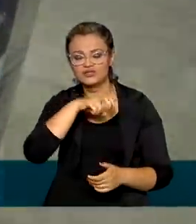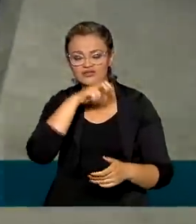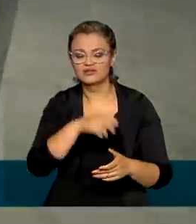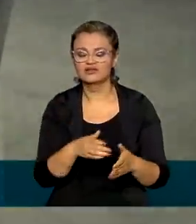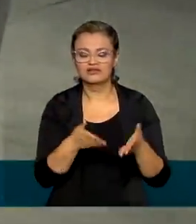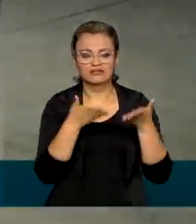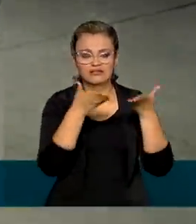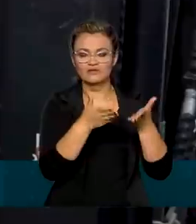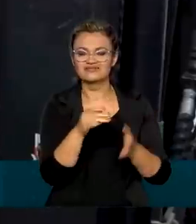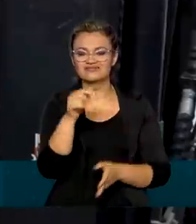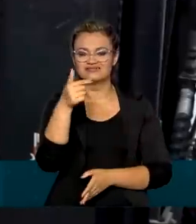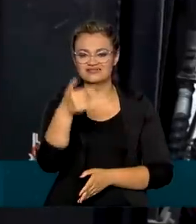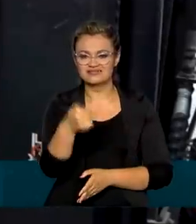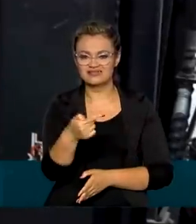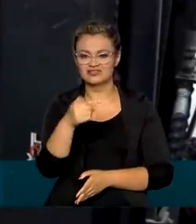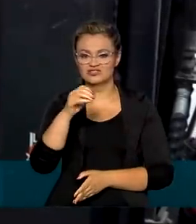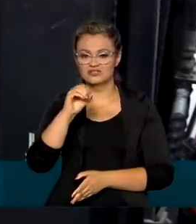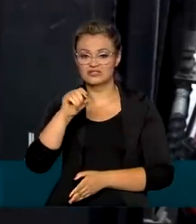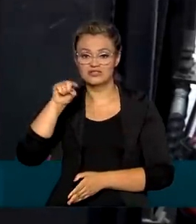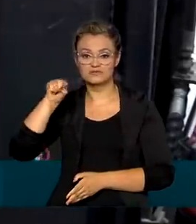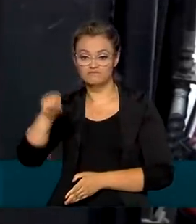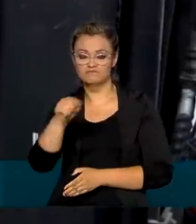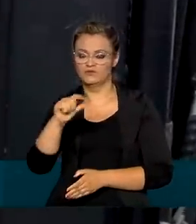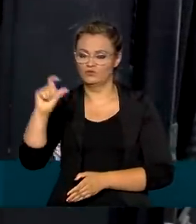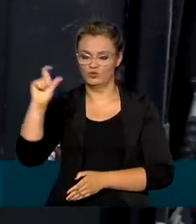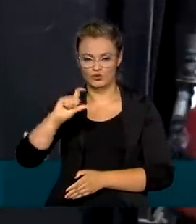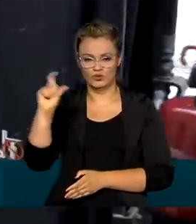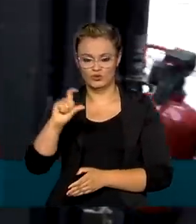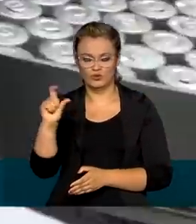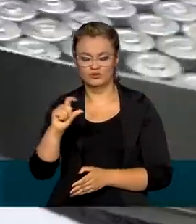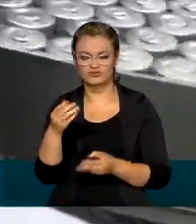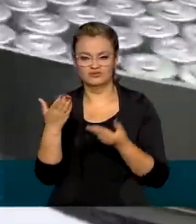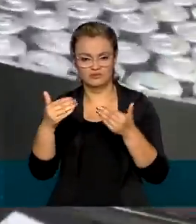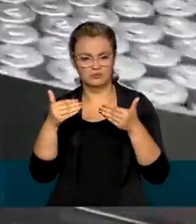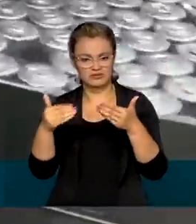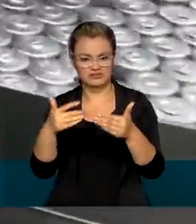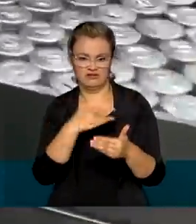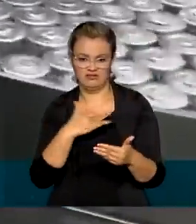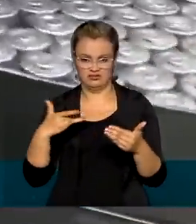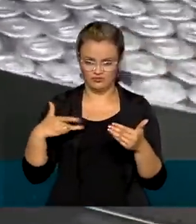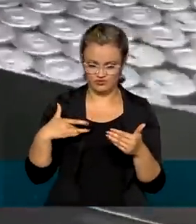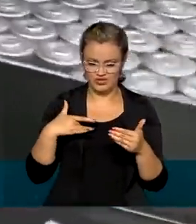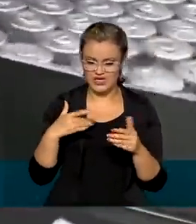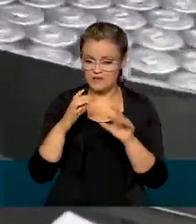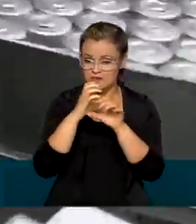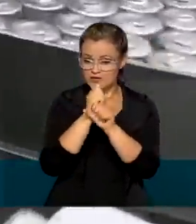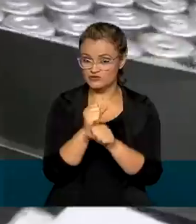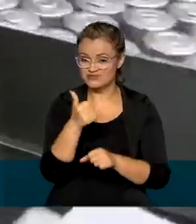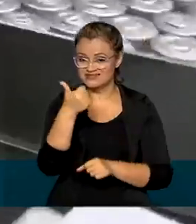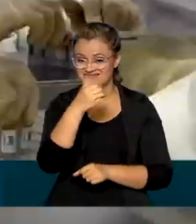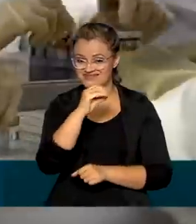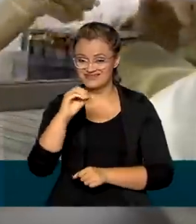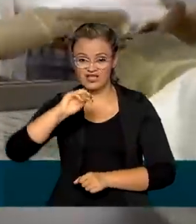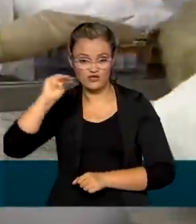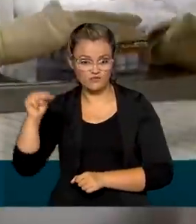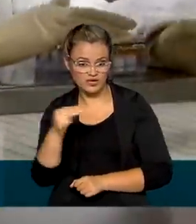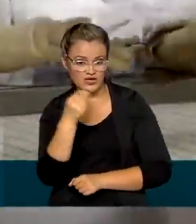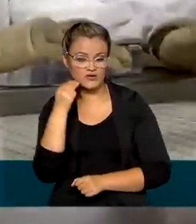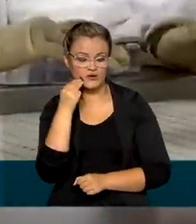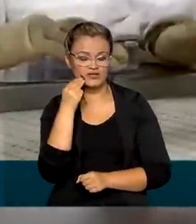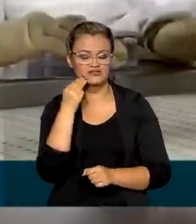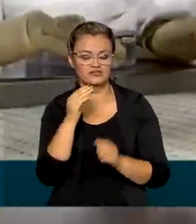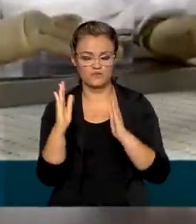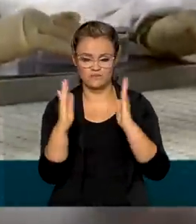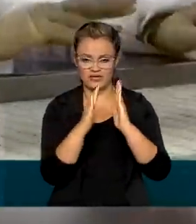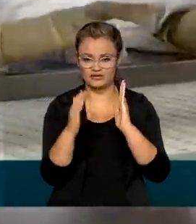700 mil doses da Coronavac ao Ministério da Saúde. Para totalizar 100 milhões de doses e cumprir a